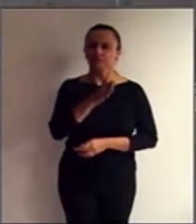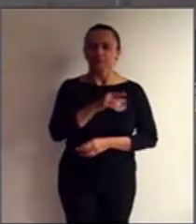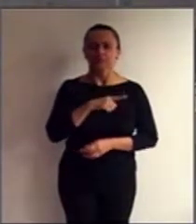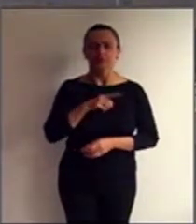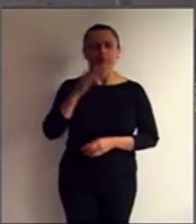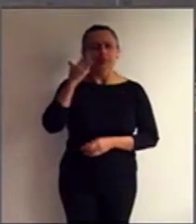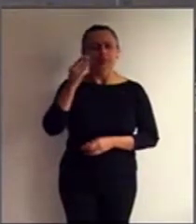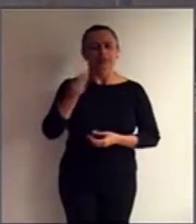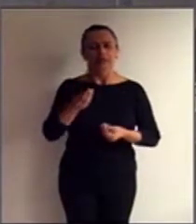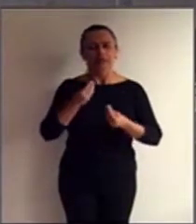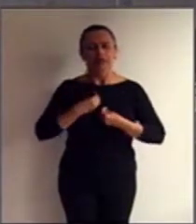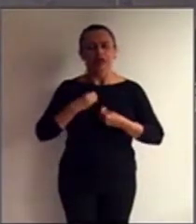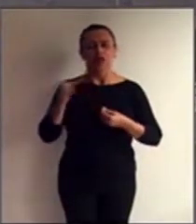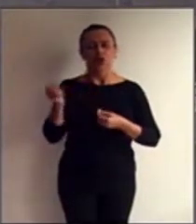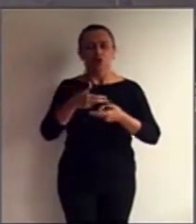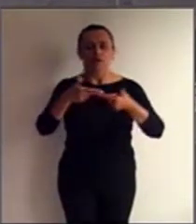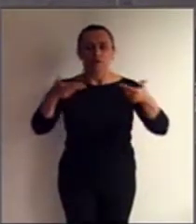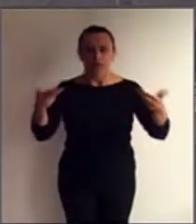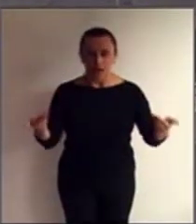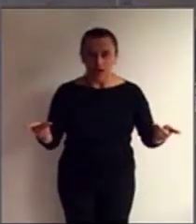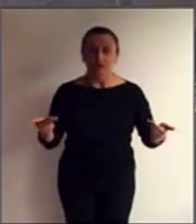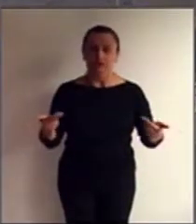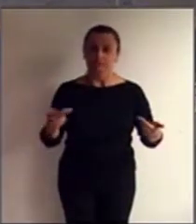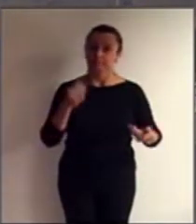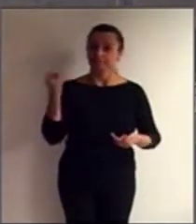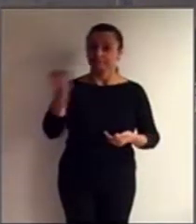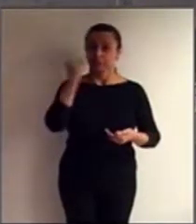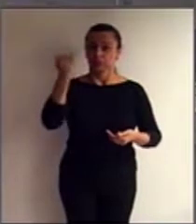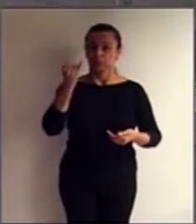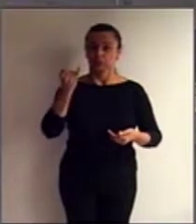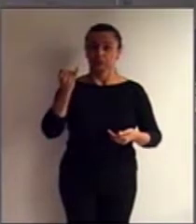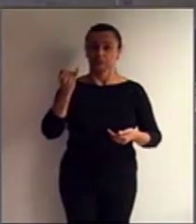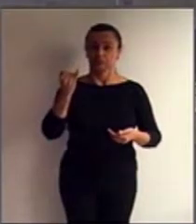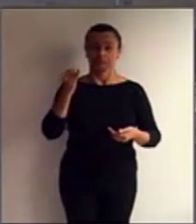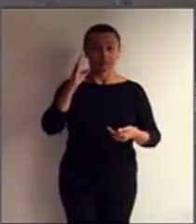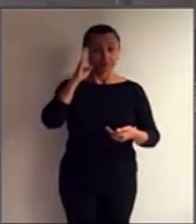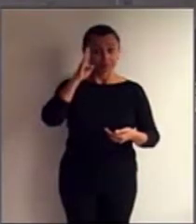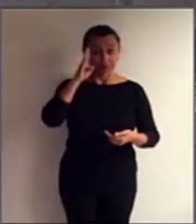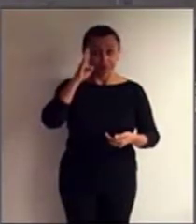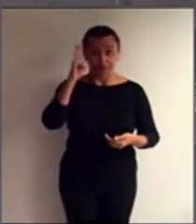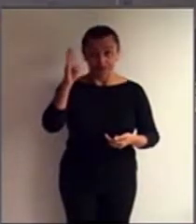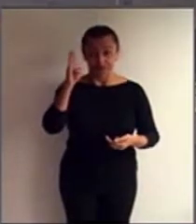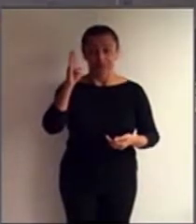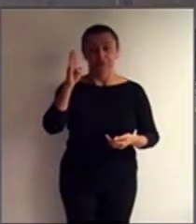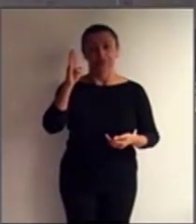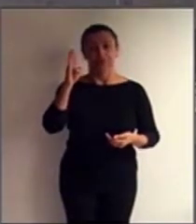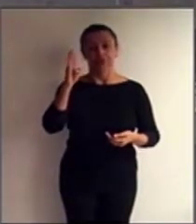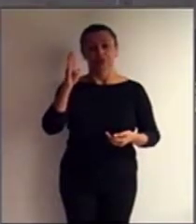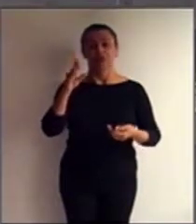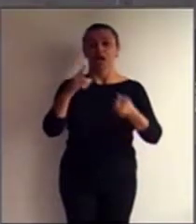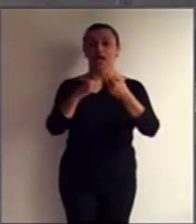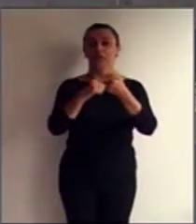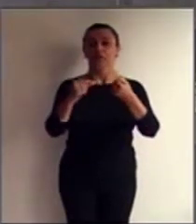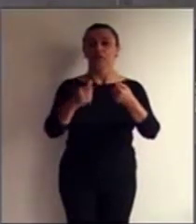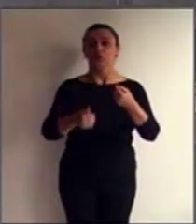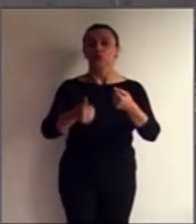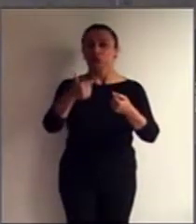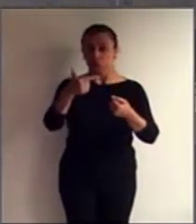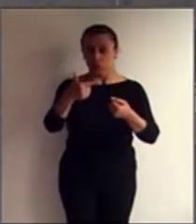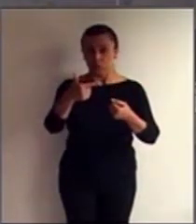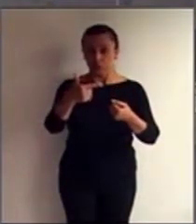inovações importantes, sobretudo, na concepção do artigo 12,